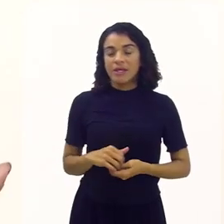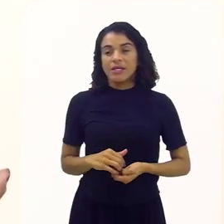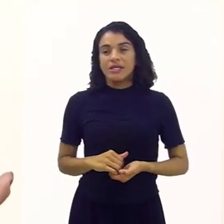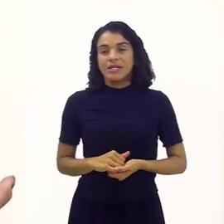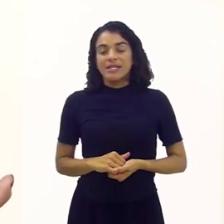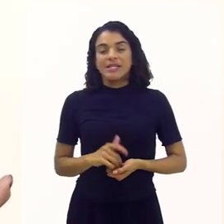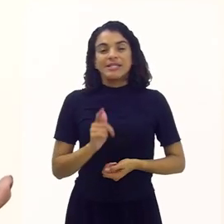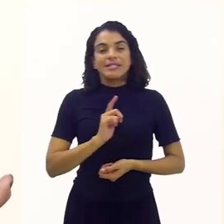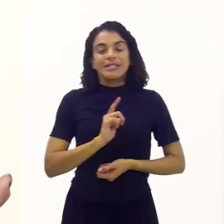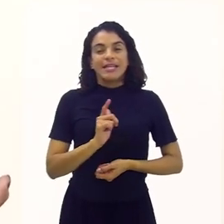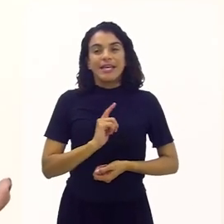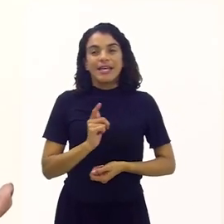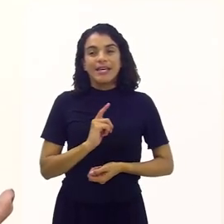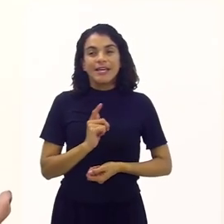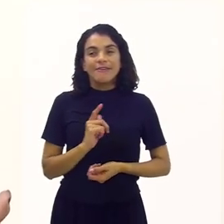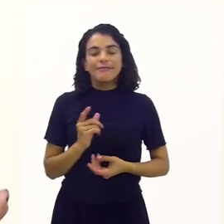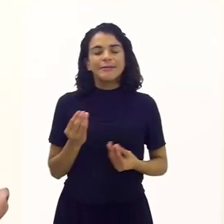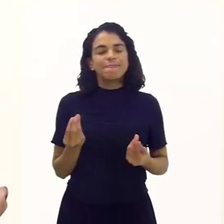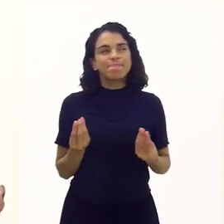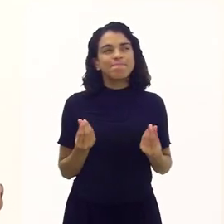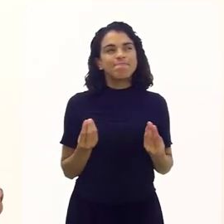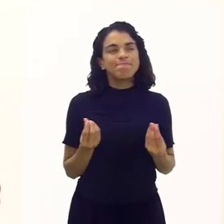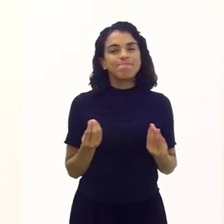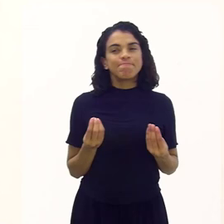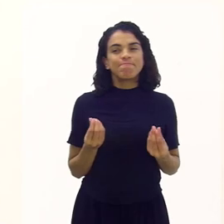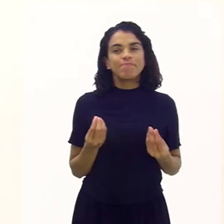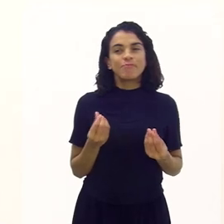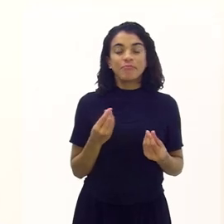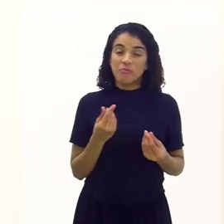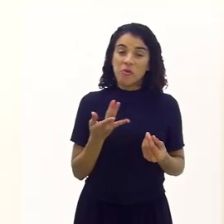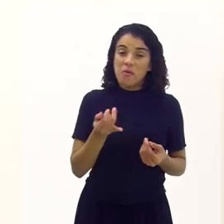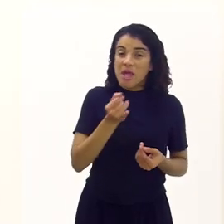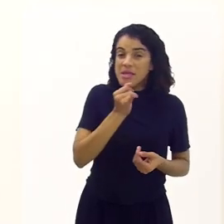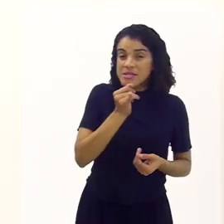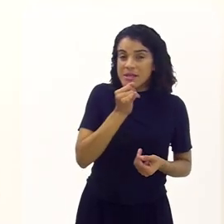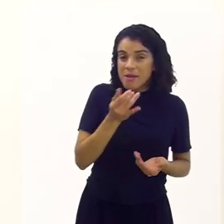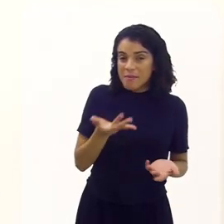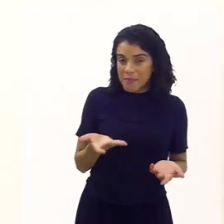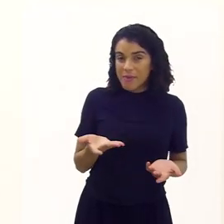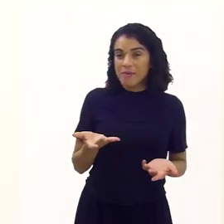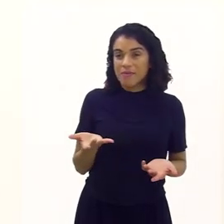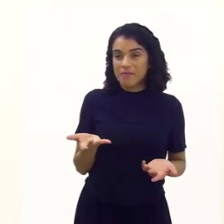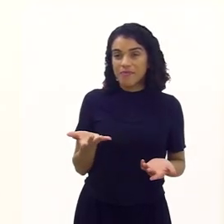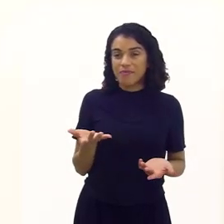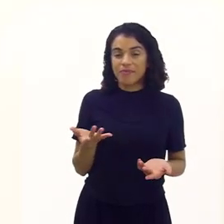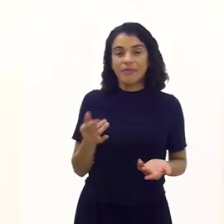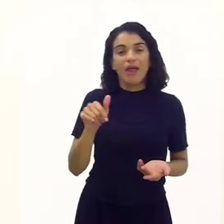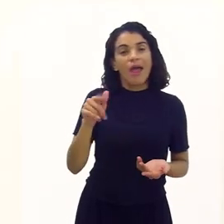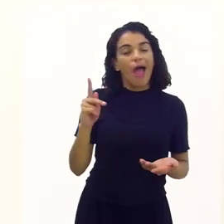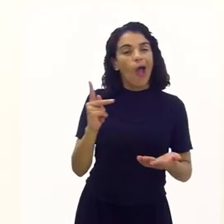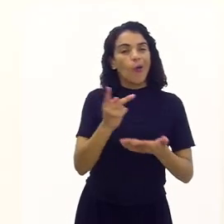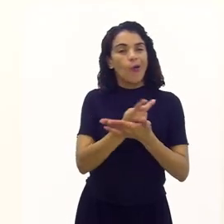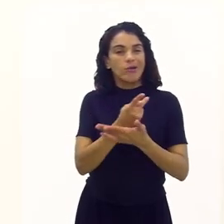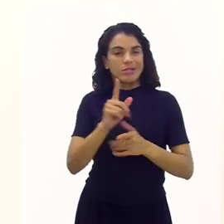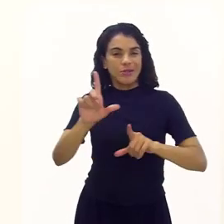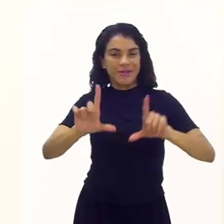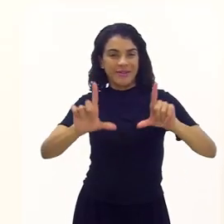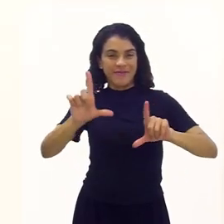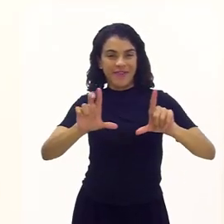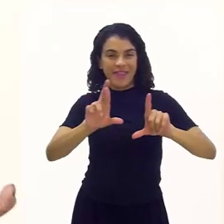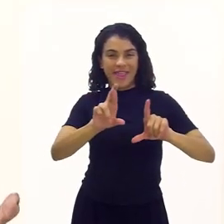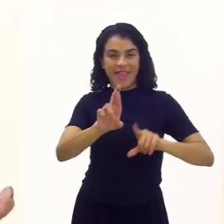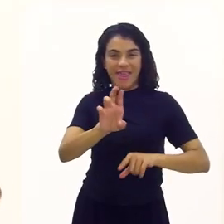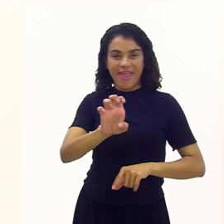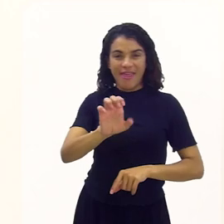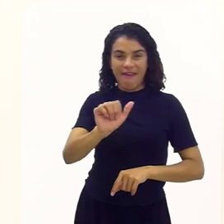um exemplo disso. Quando aí num reality que tá